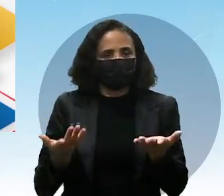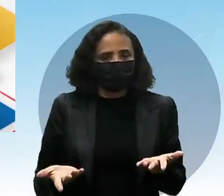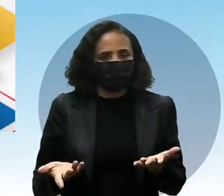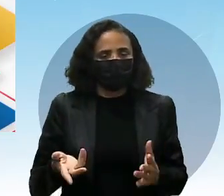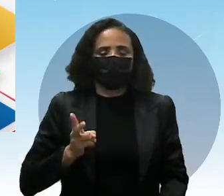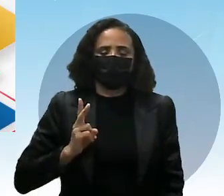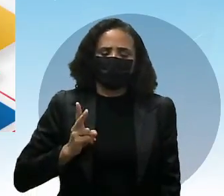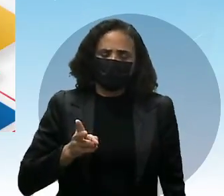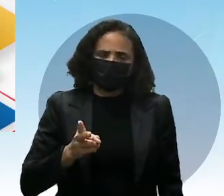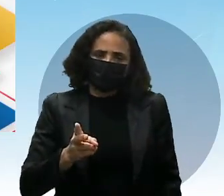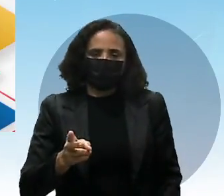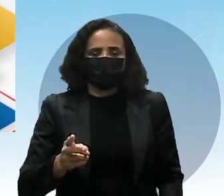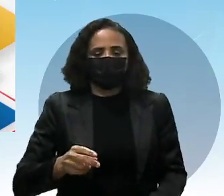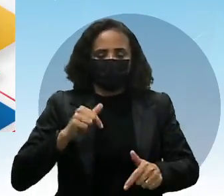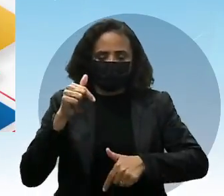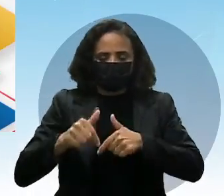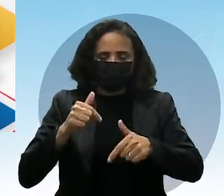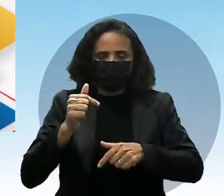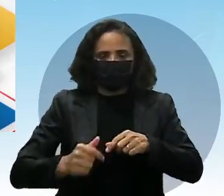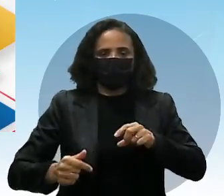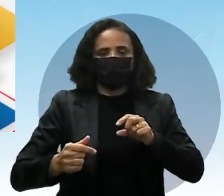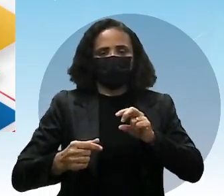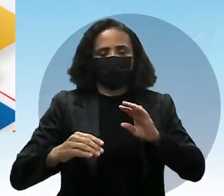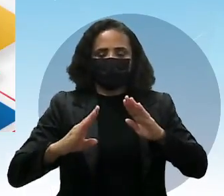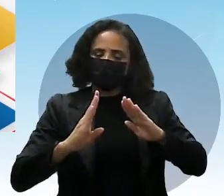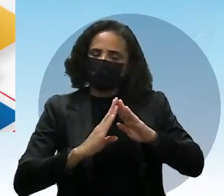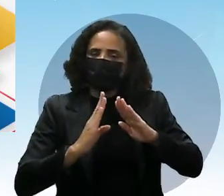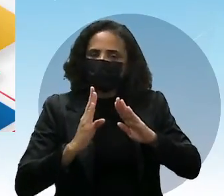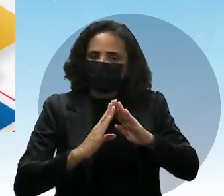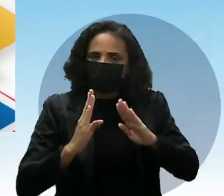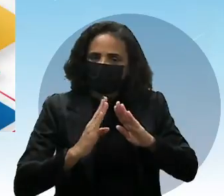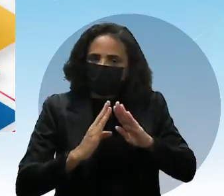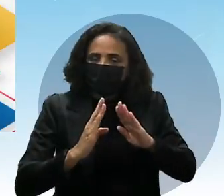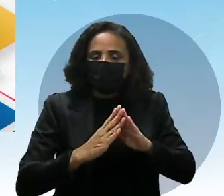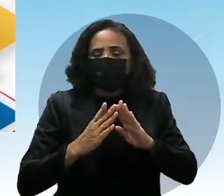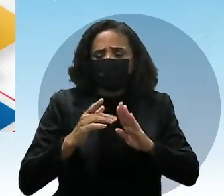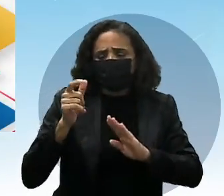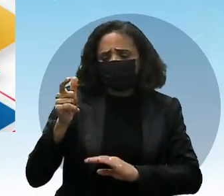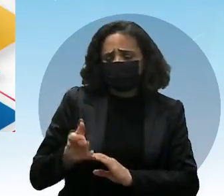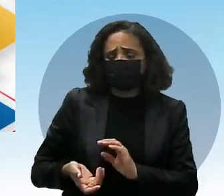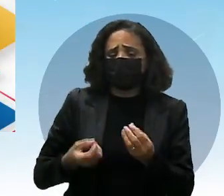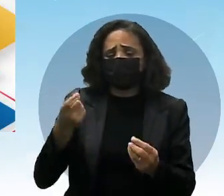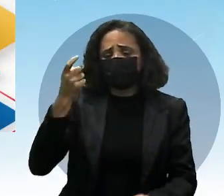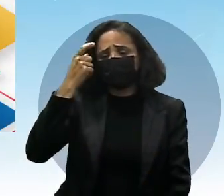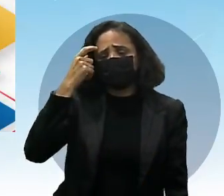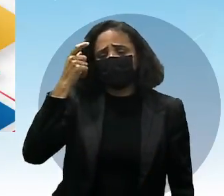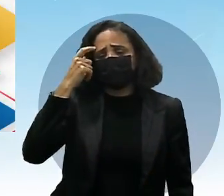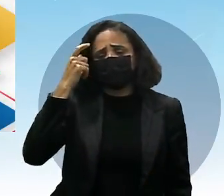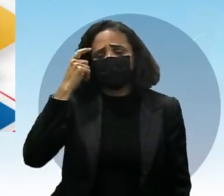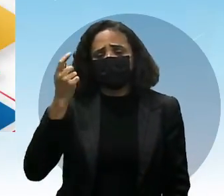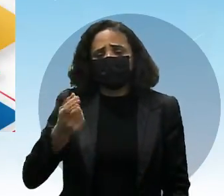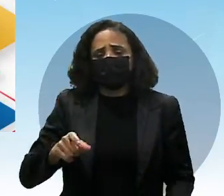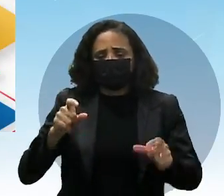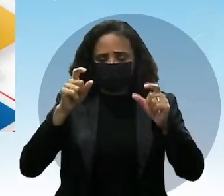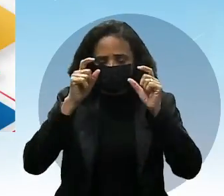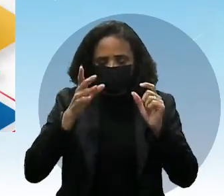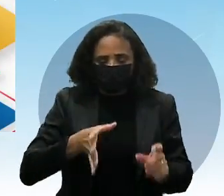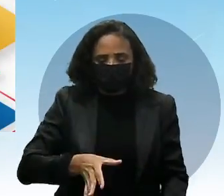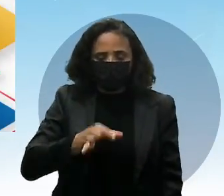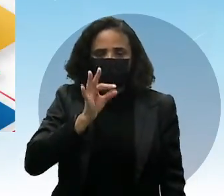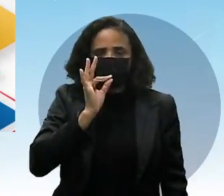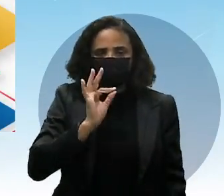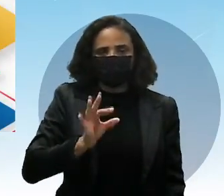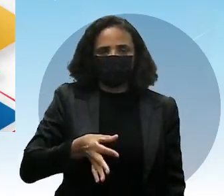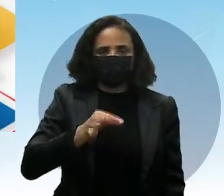Bichinho lá, né? Coitadinho, foi pra casa, tal. Mas ele fica ali com seus óculos e seu café, sua